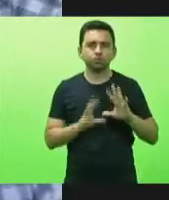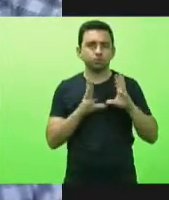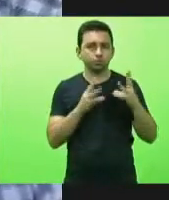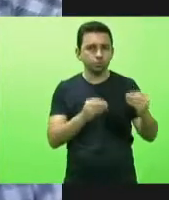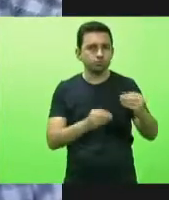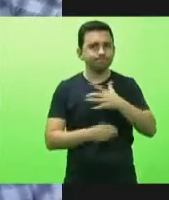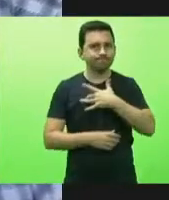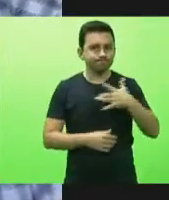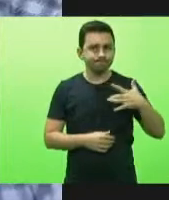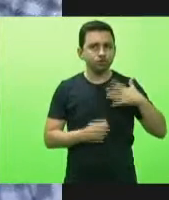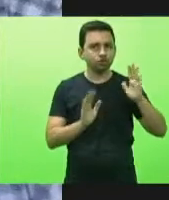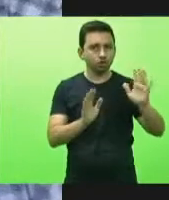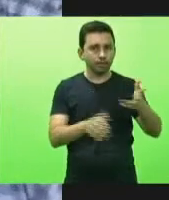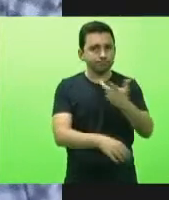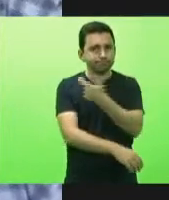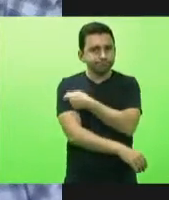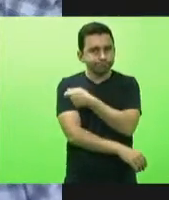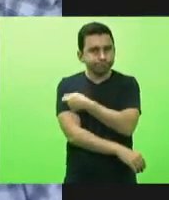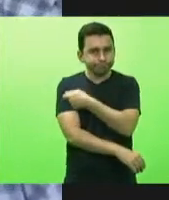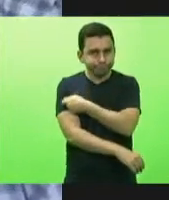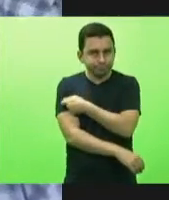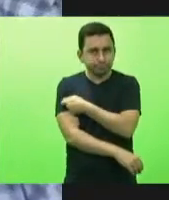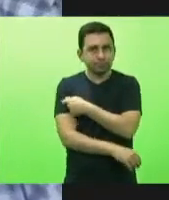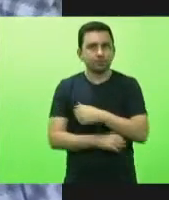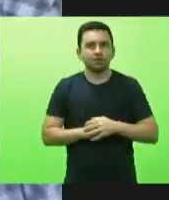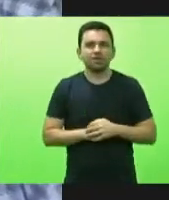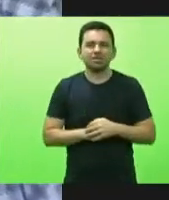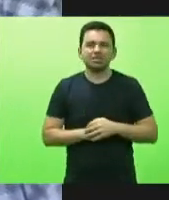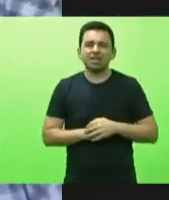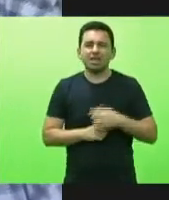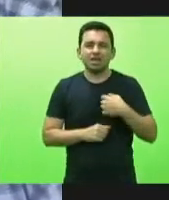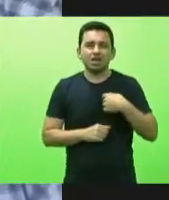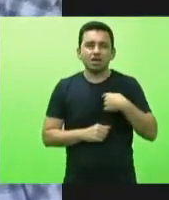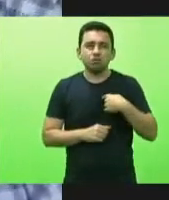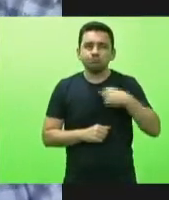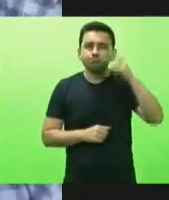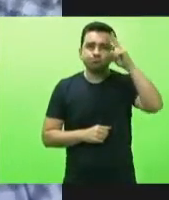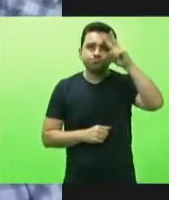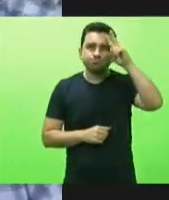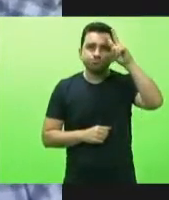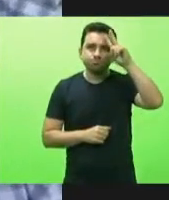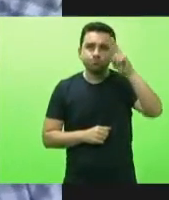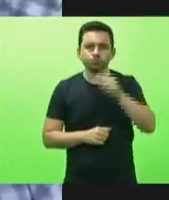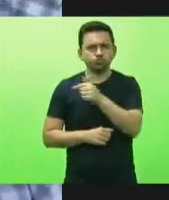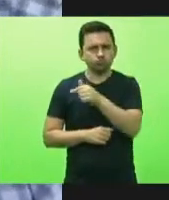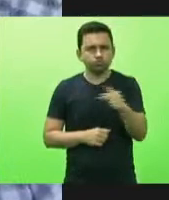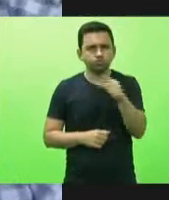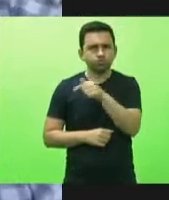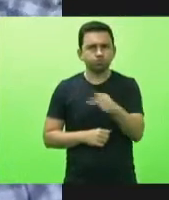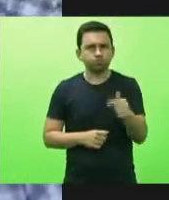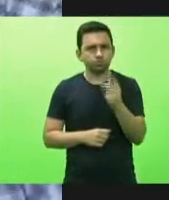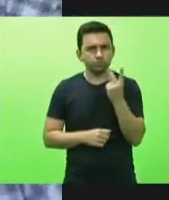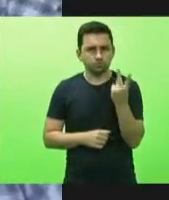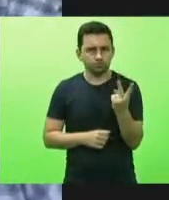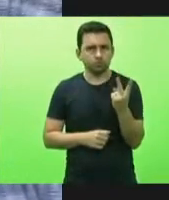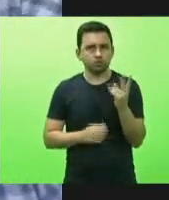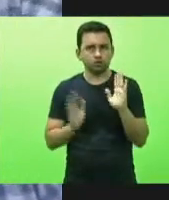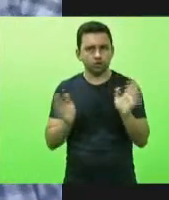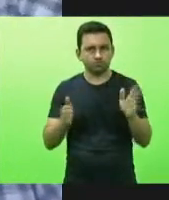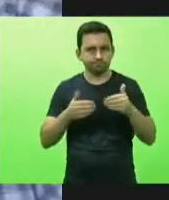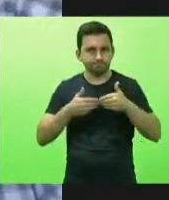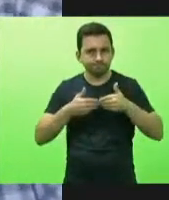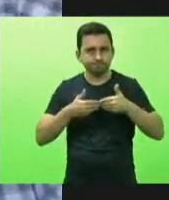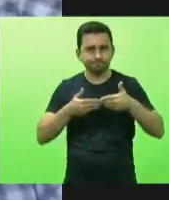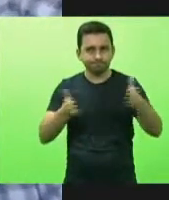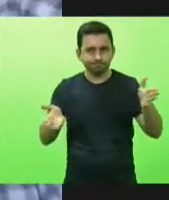vacinados hoje se não me falha a memória nós estamos há duas semanas que abriu que